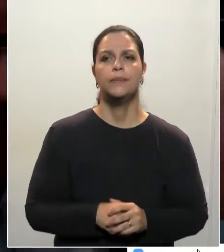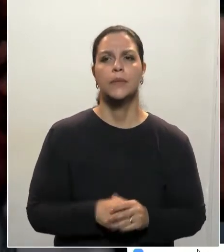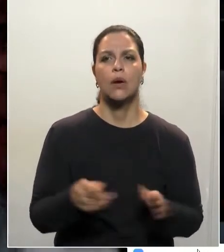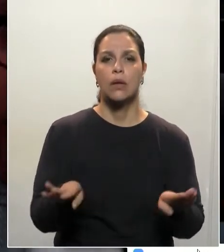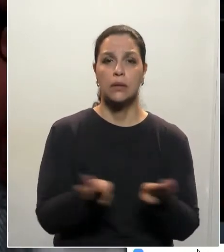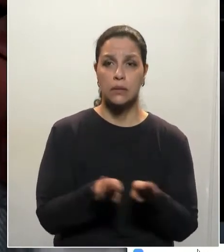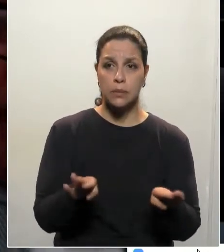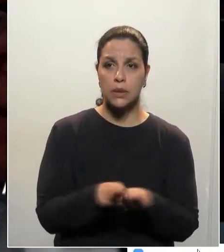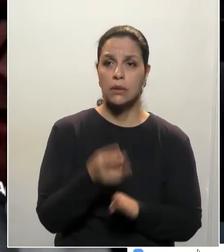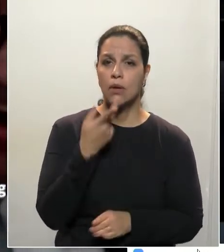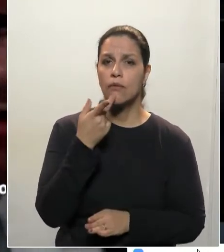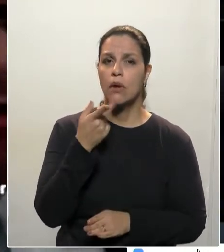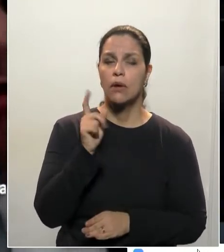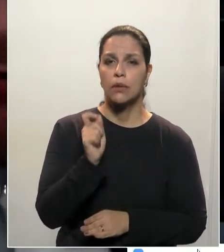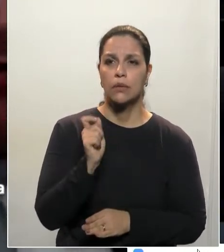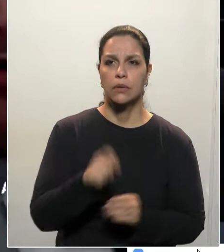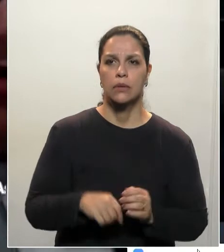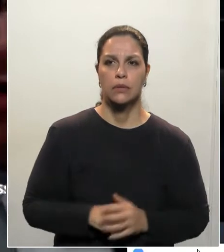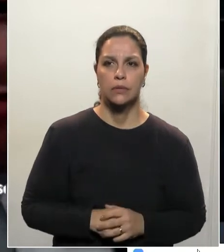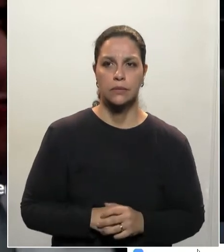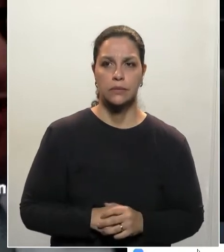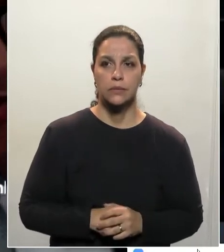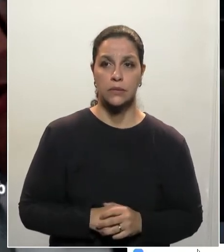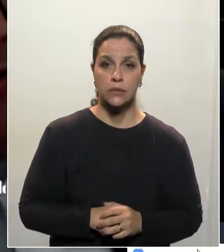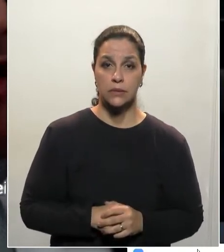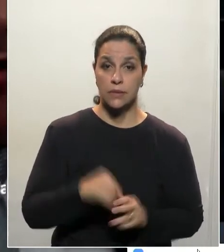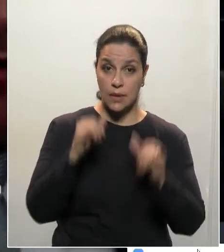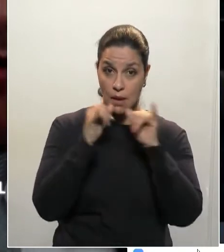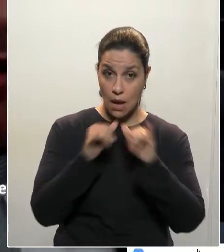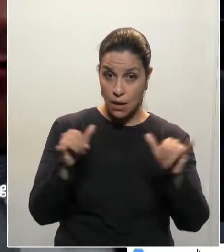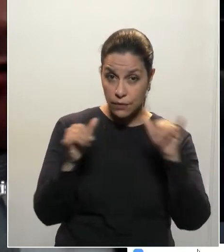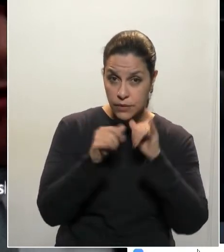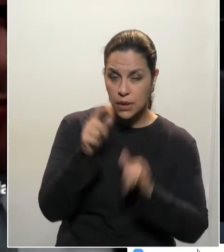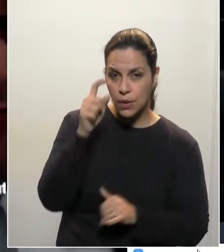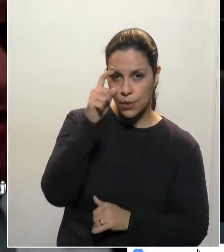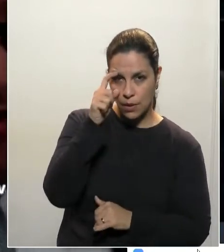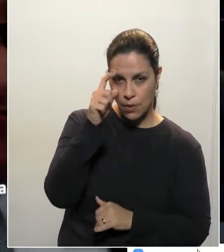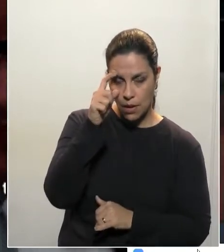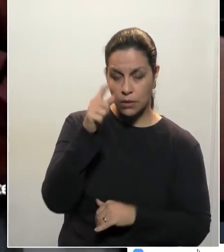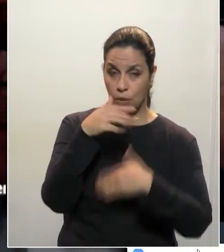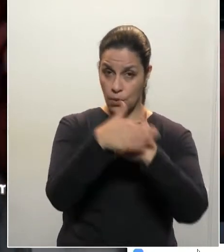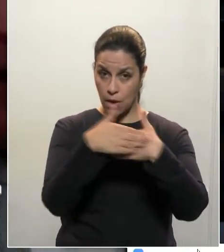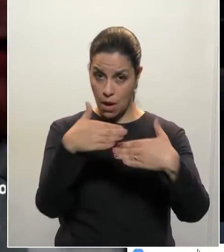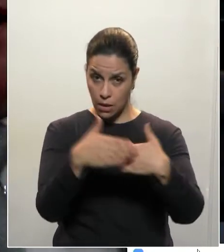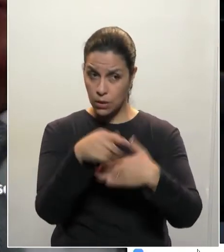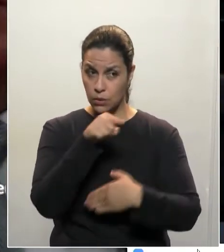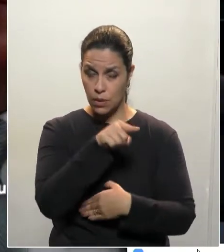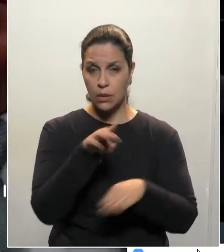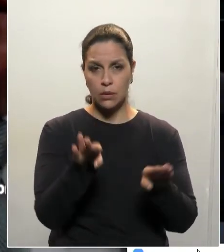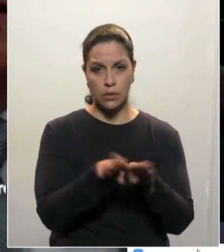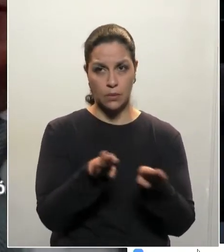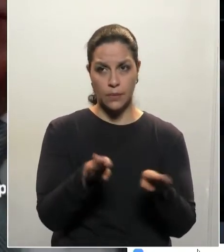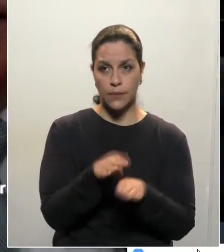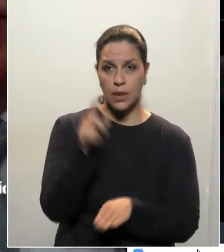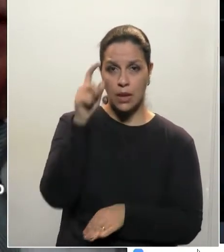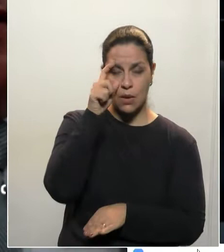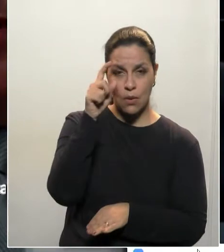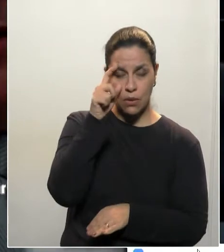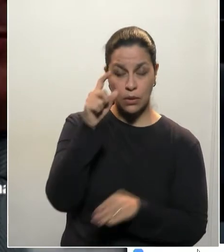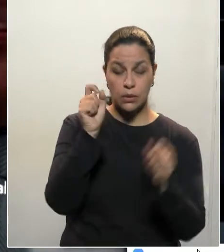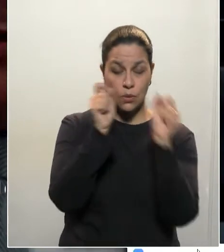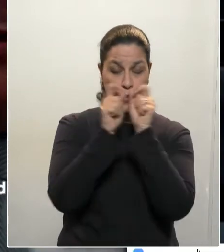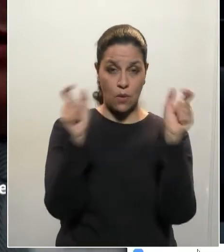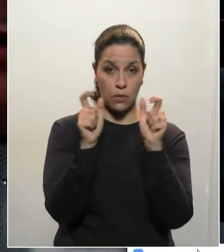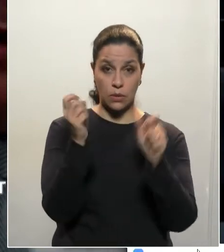gostaria também de dizer ao deputado Recalcate, que eu tenho um carinho muito grande por ele. Recalcate, eu acordei às quatro